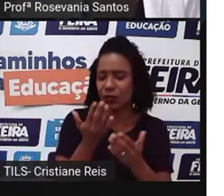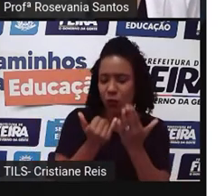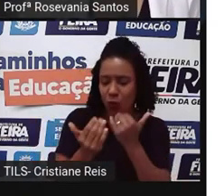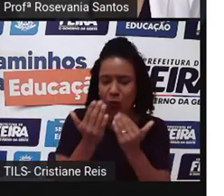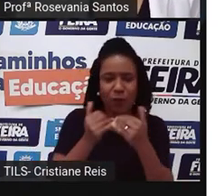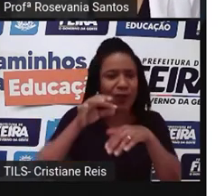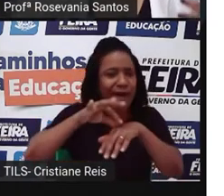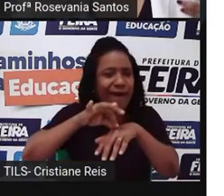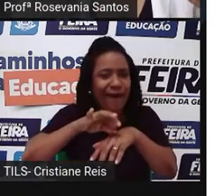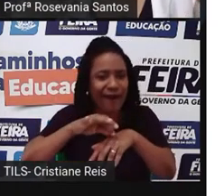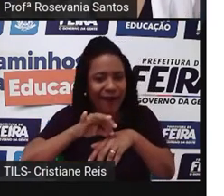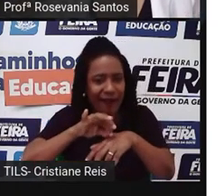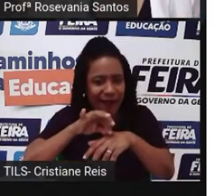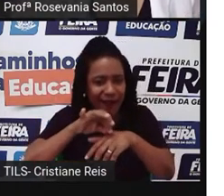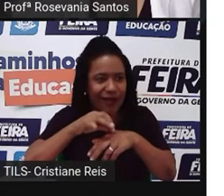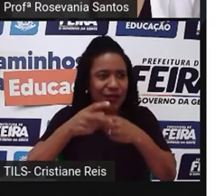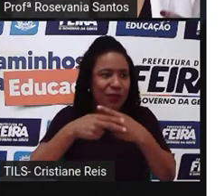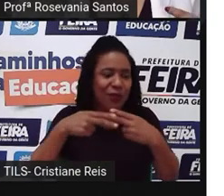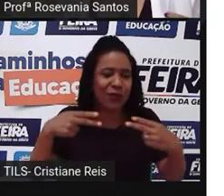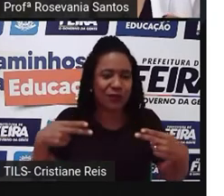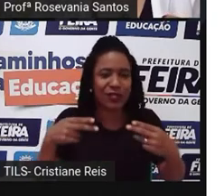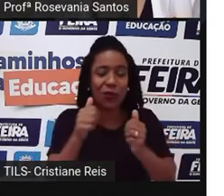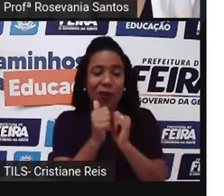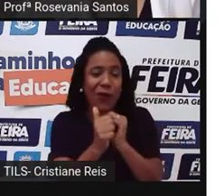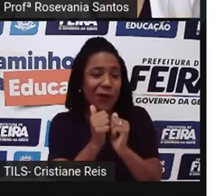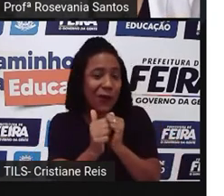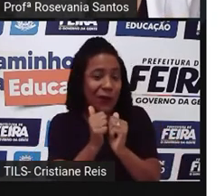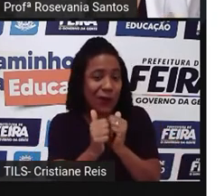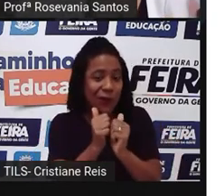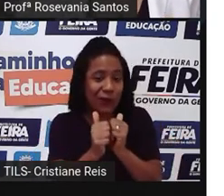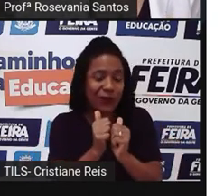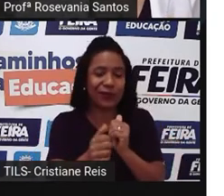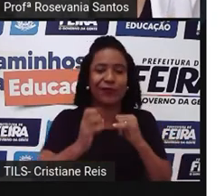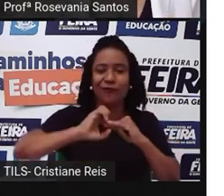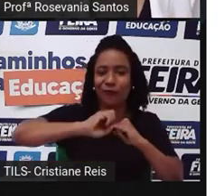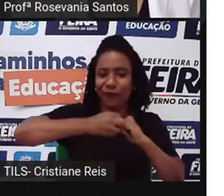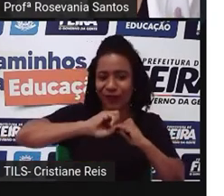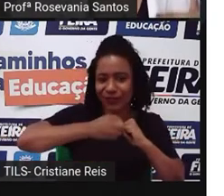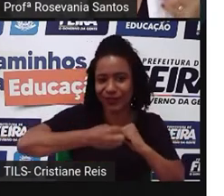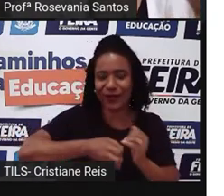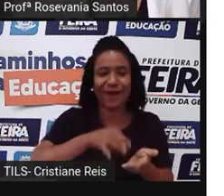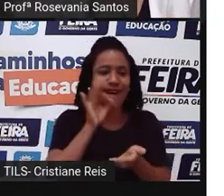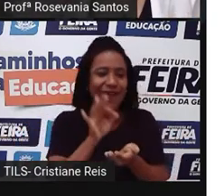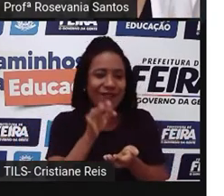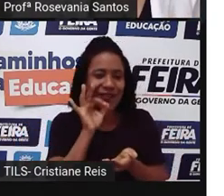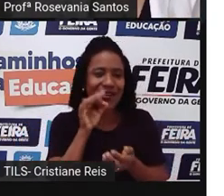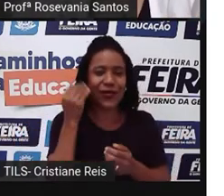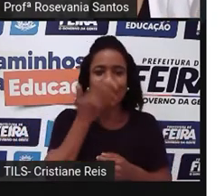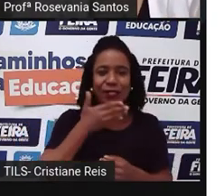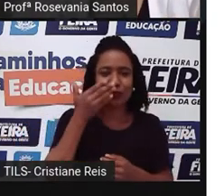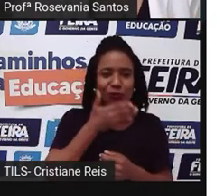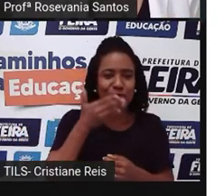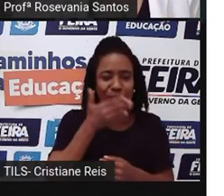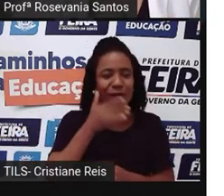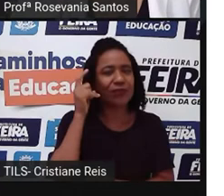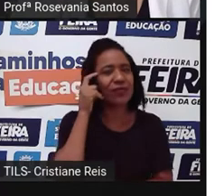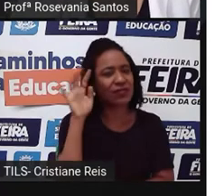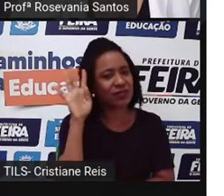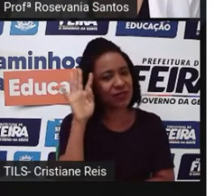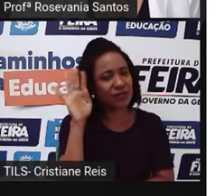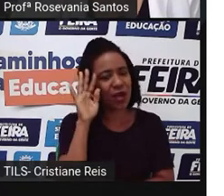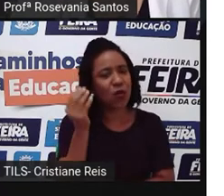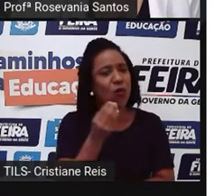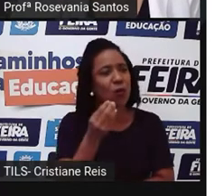chegar até ali. O arroz, o feijão, o café, o açúcar, o que for. A gente